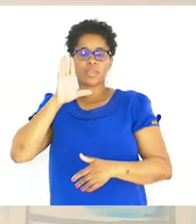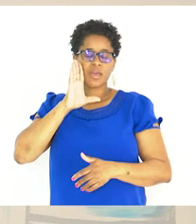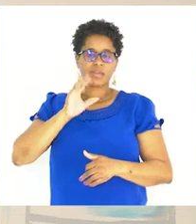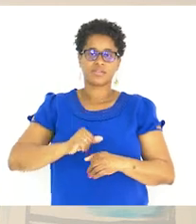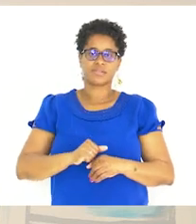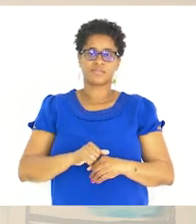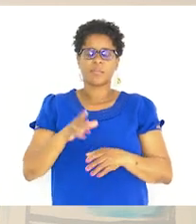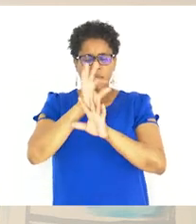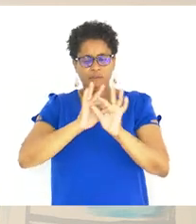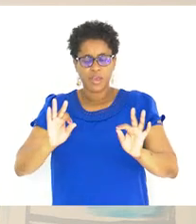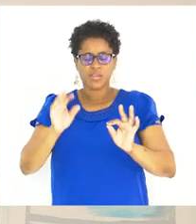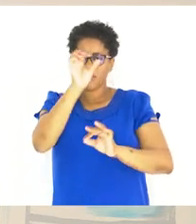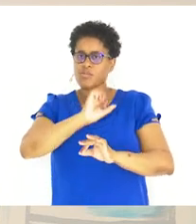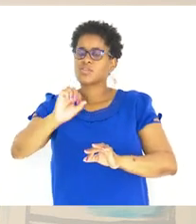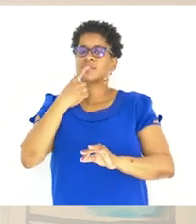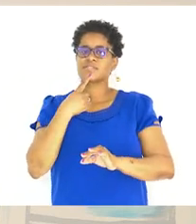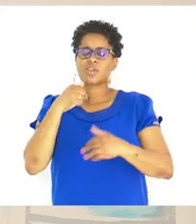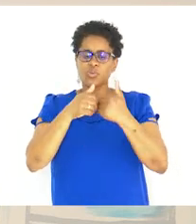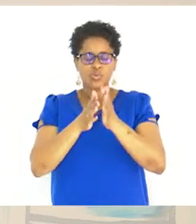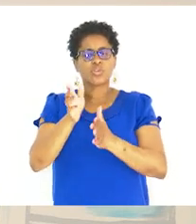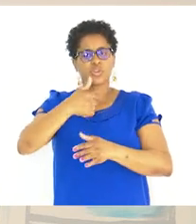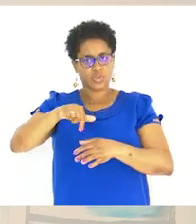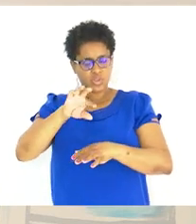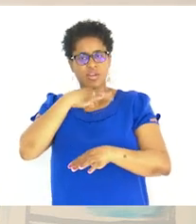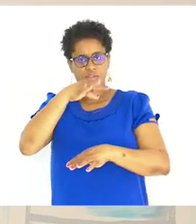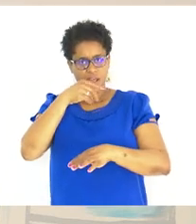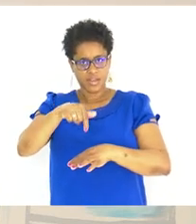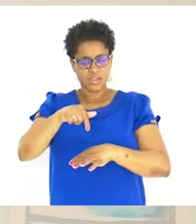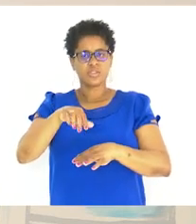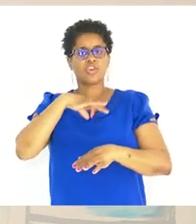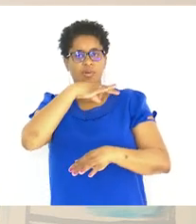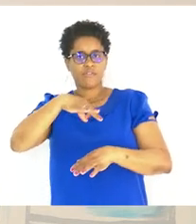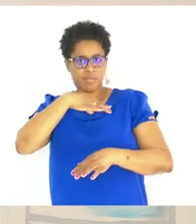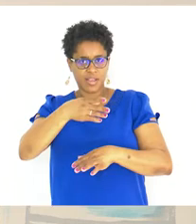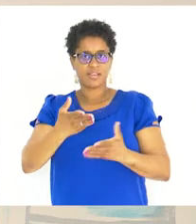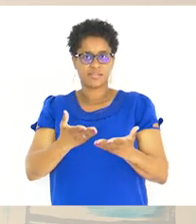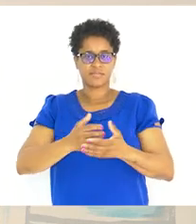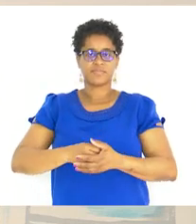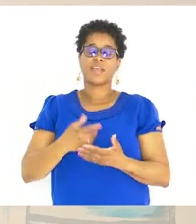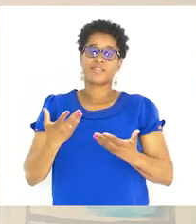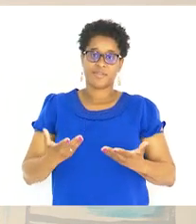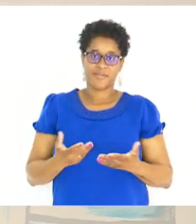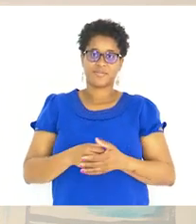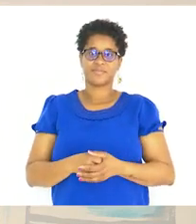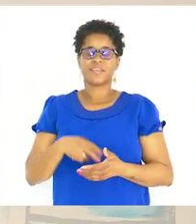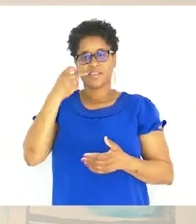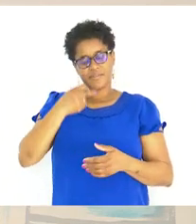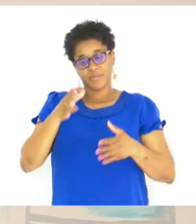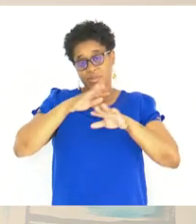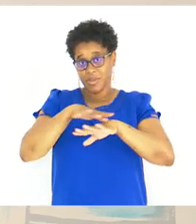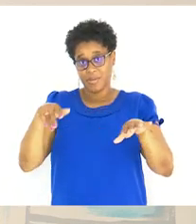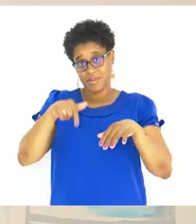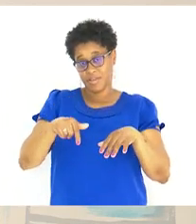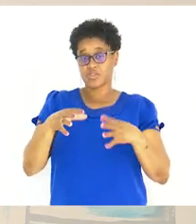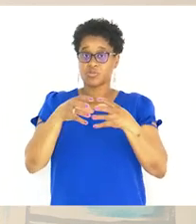tarde Perfeito Vocês entenderam Tudo que nós estamos aqui A falar sobre A família Então Ficamos